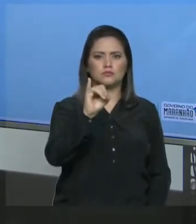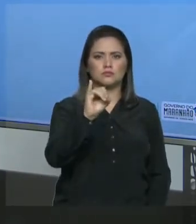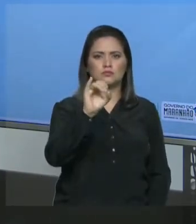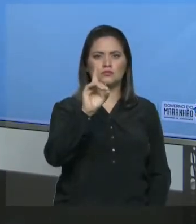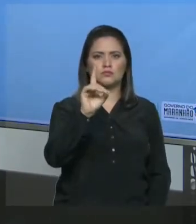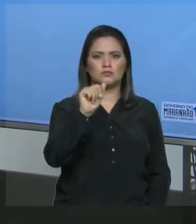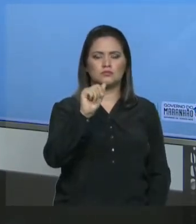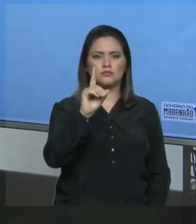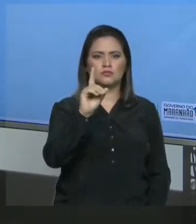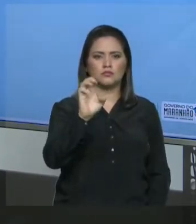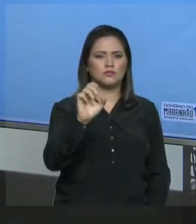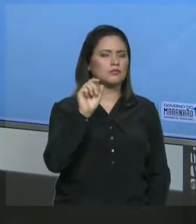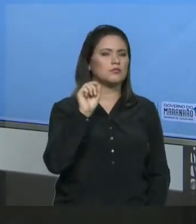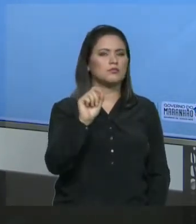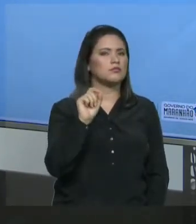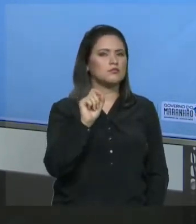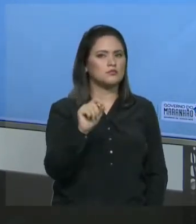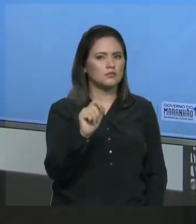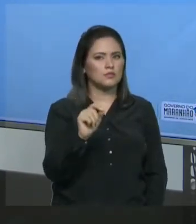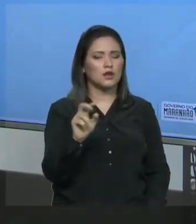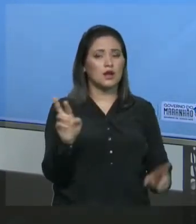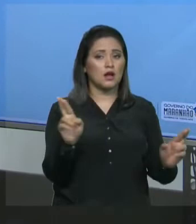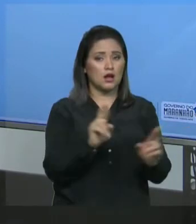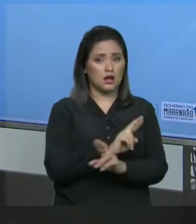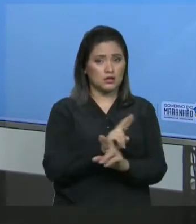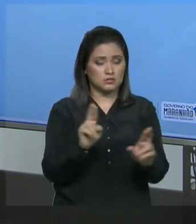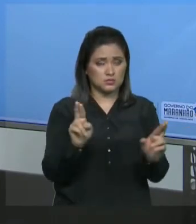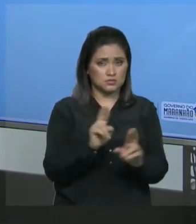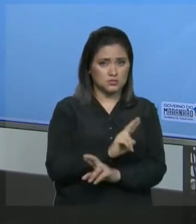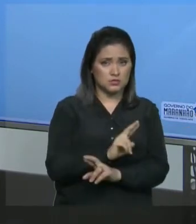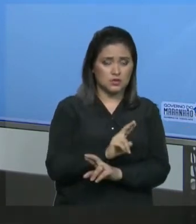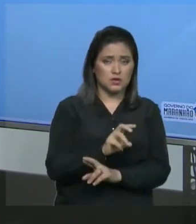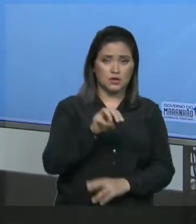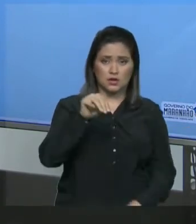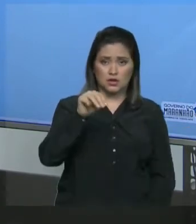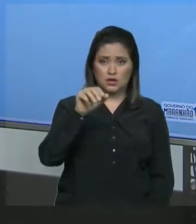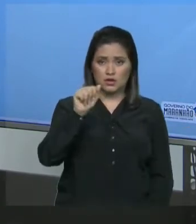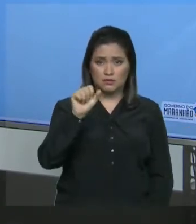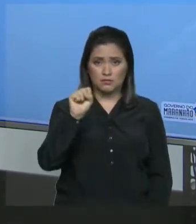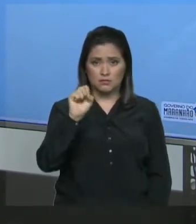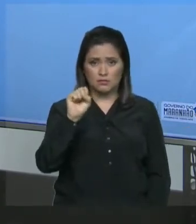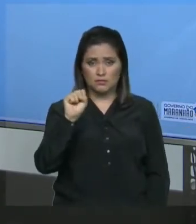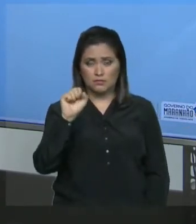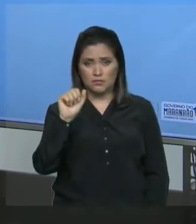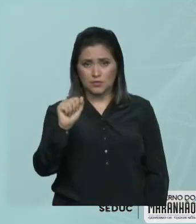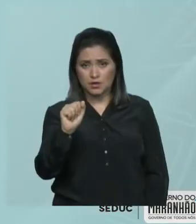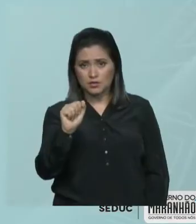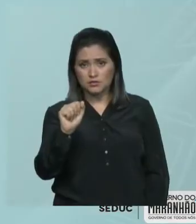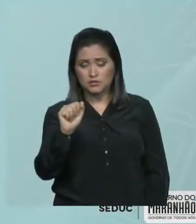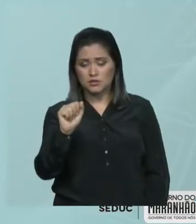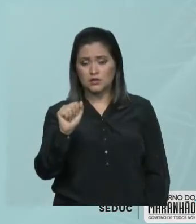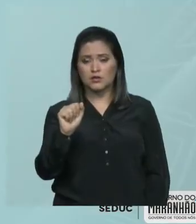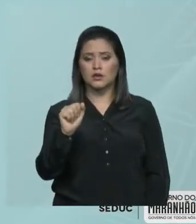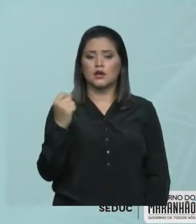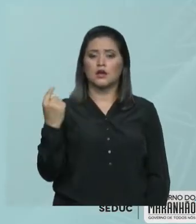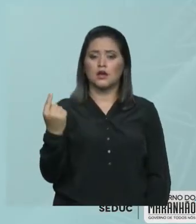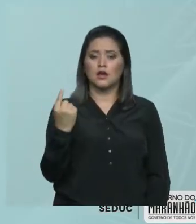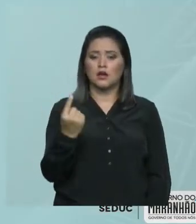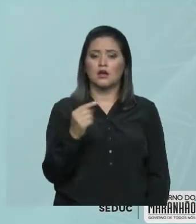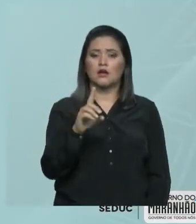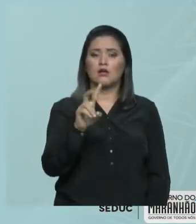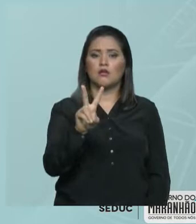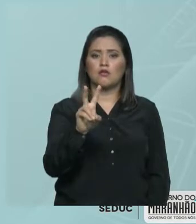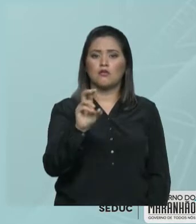ela estabelece a razão entre a massa da solução pelo volume da solução. Ok,